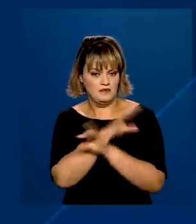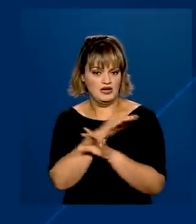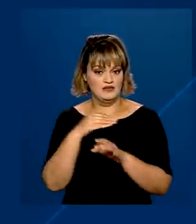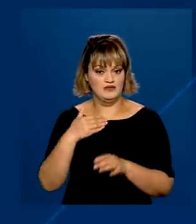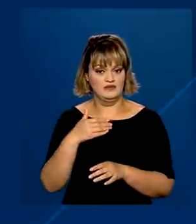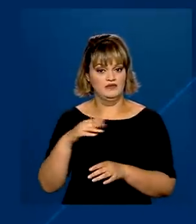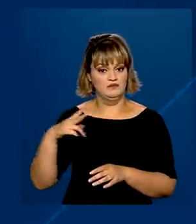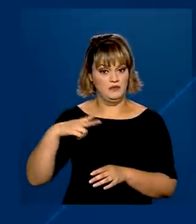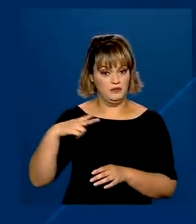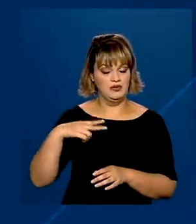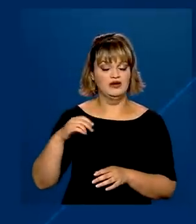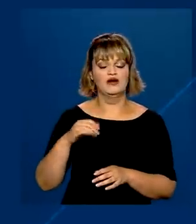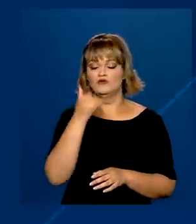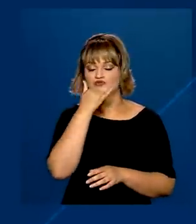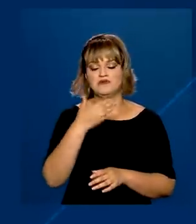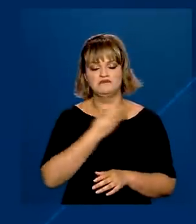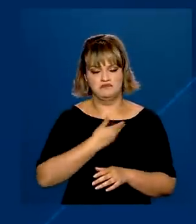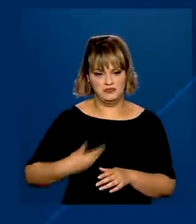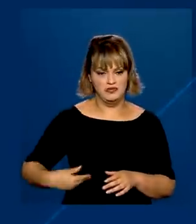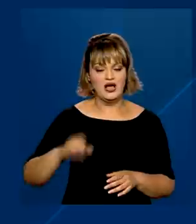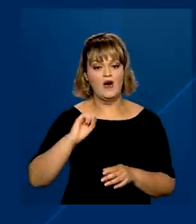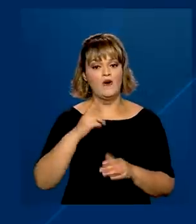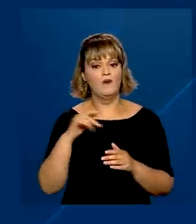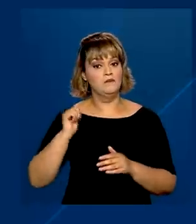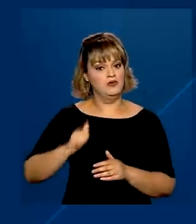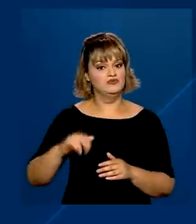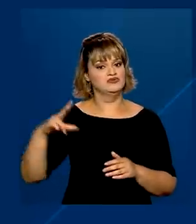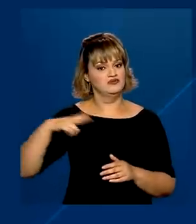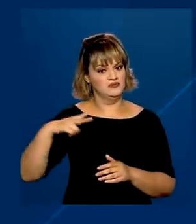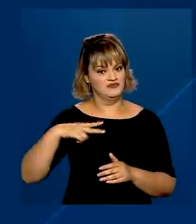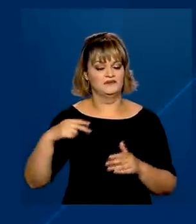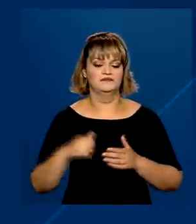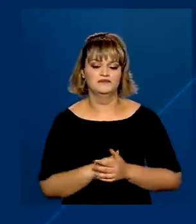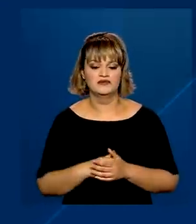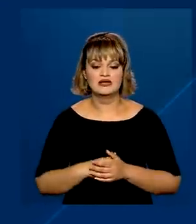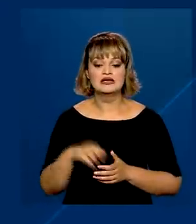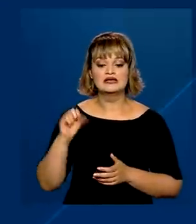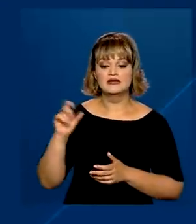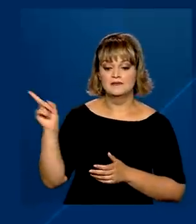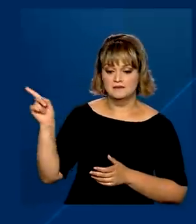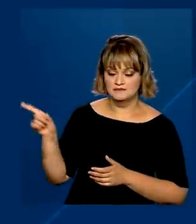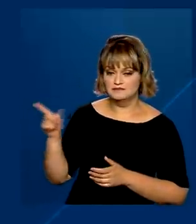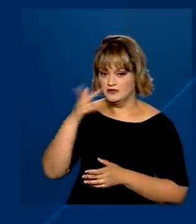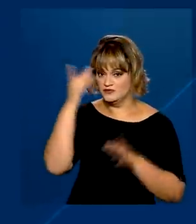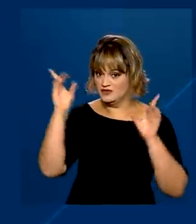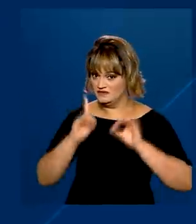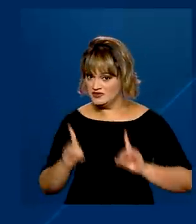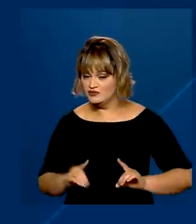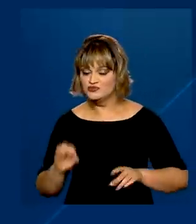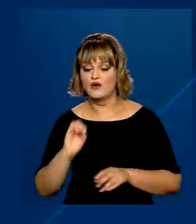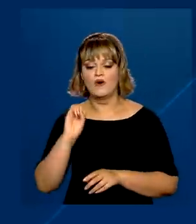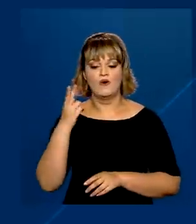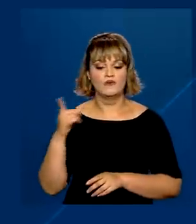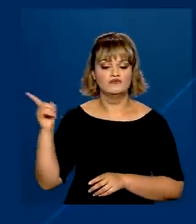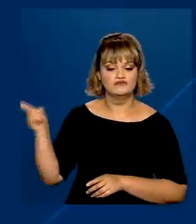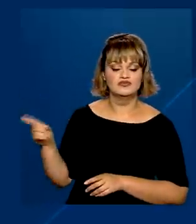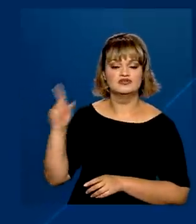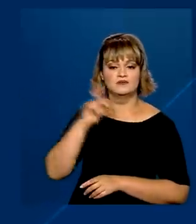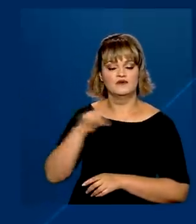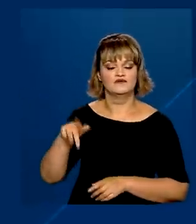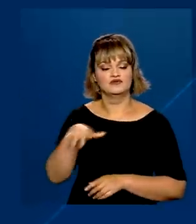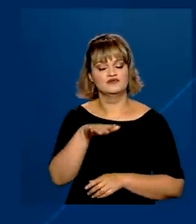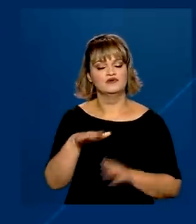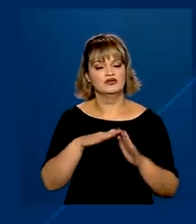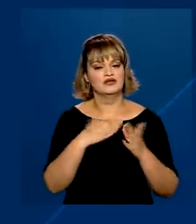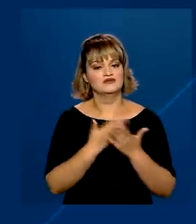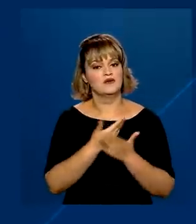ou como bolsista integral na rede particular, ser pessoa com deficiência ou ainda ser professor da rede